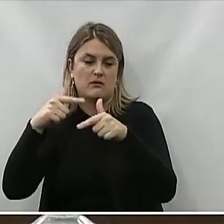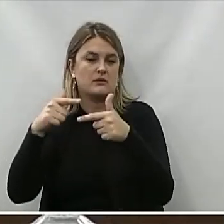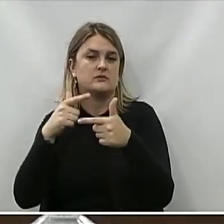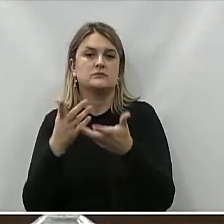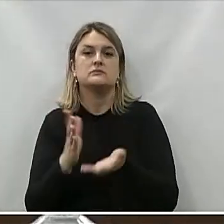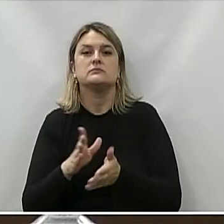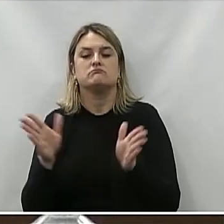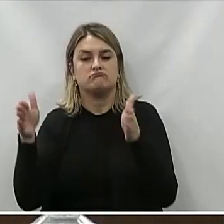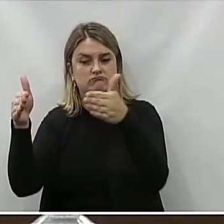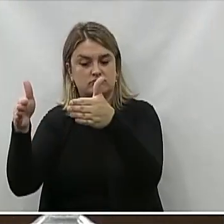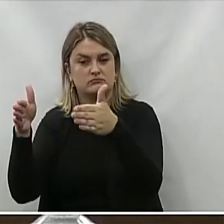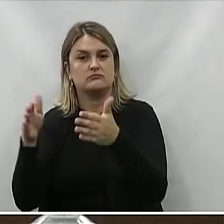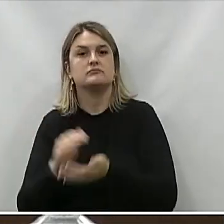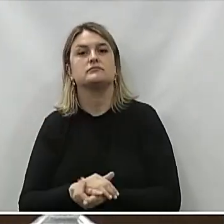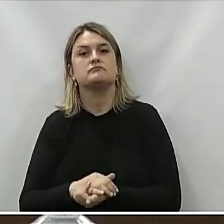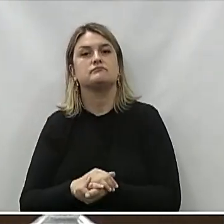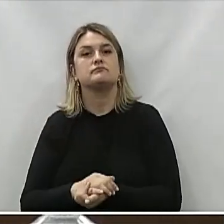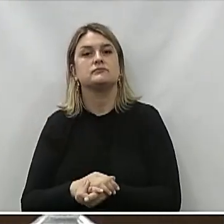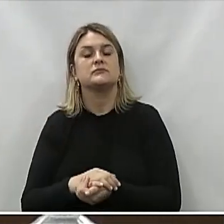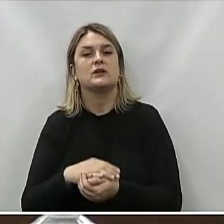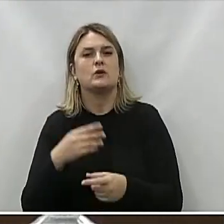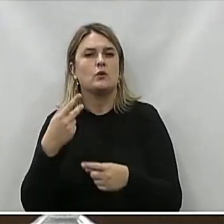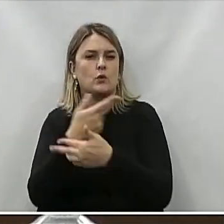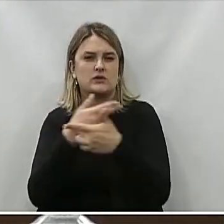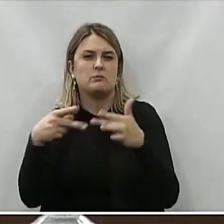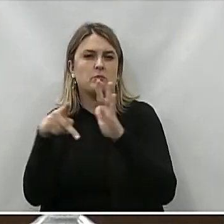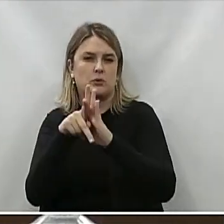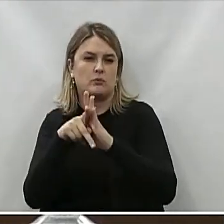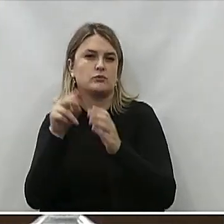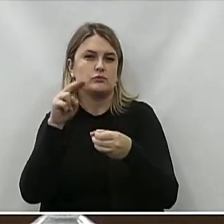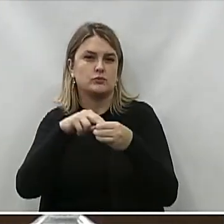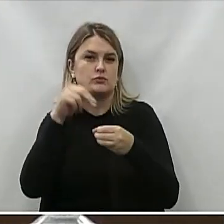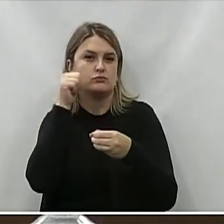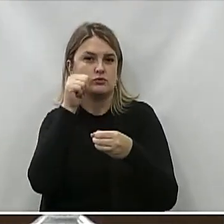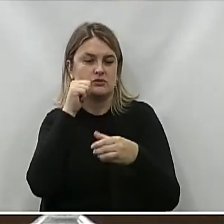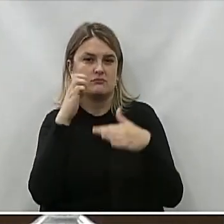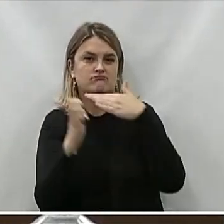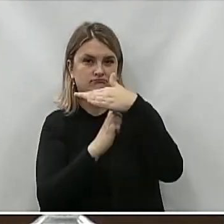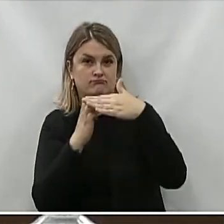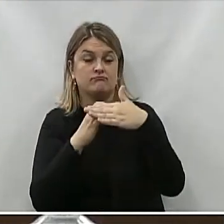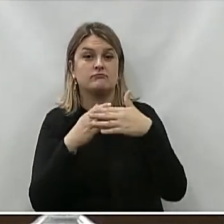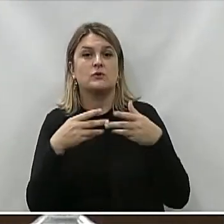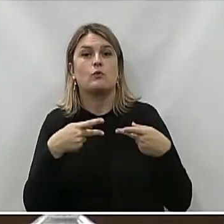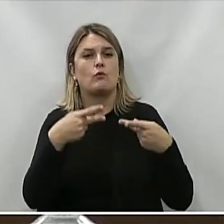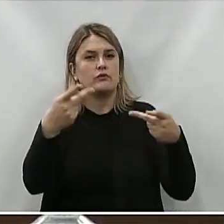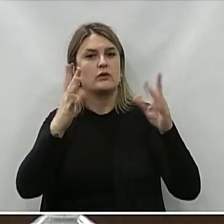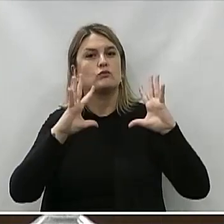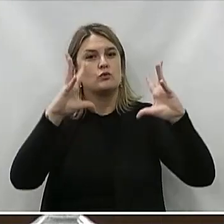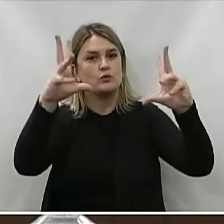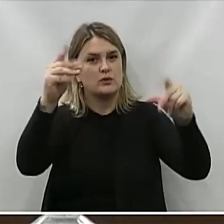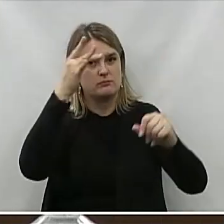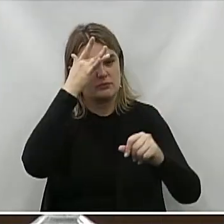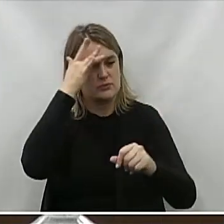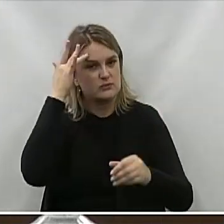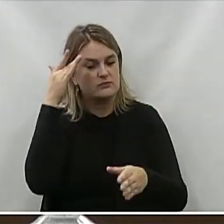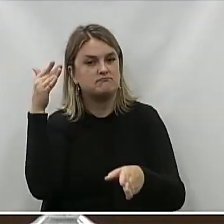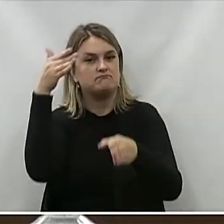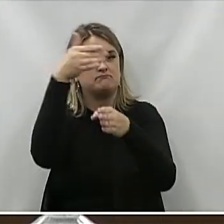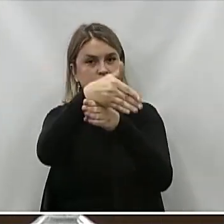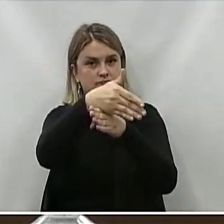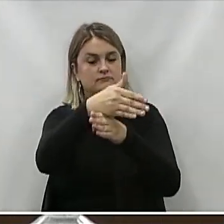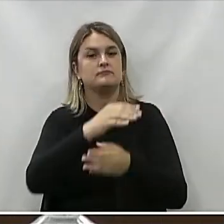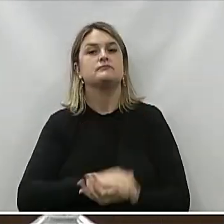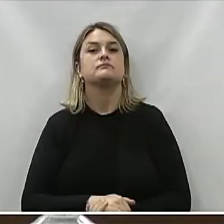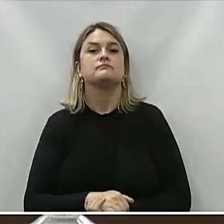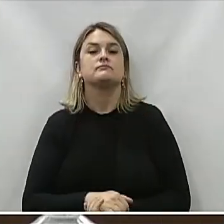questões Envolvendo o núcleo Da mulher empreendedora Então fica aí o convite A todo mundo Que puder Se fazer presente